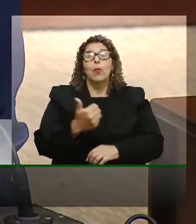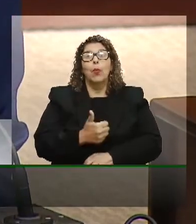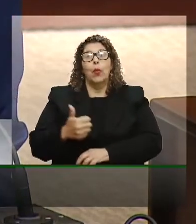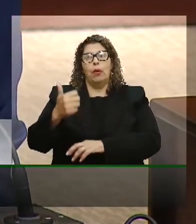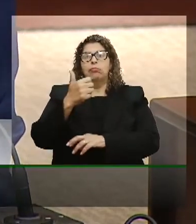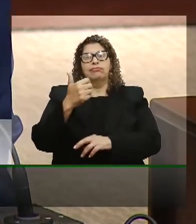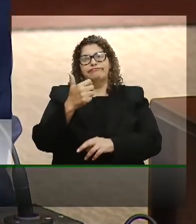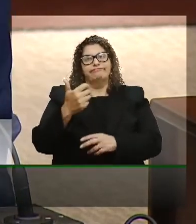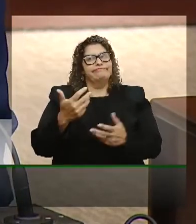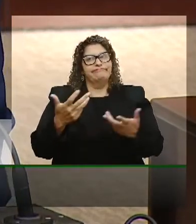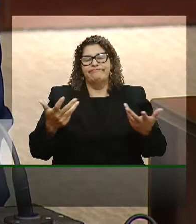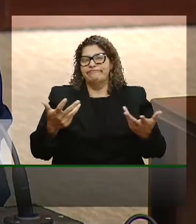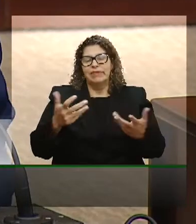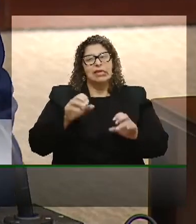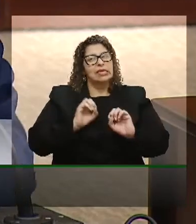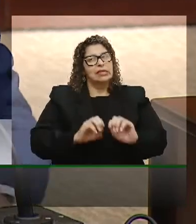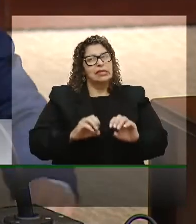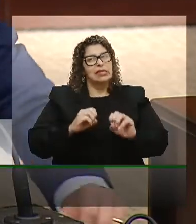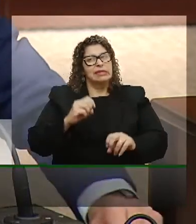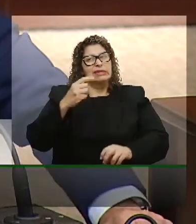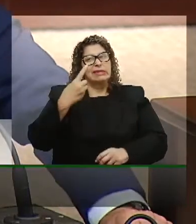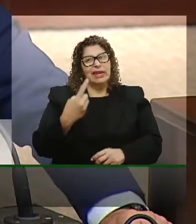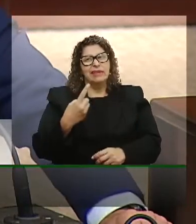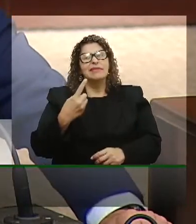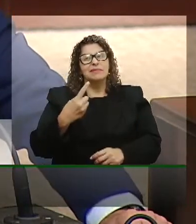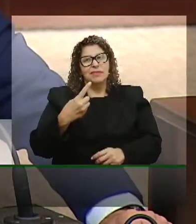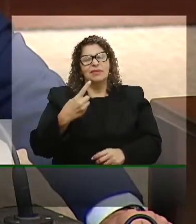na 11ª posição,